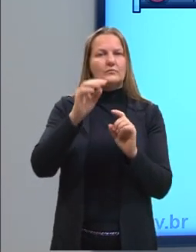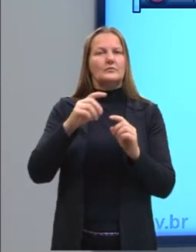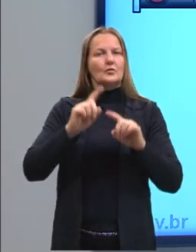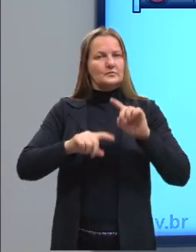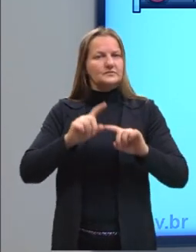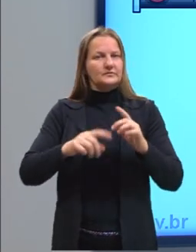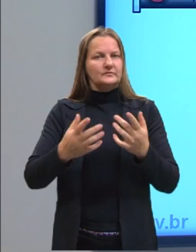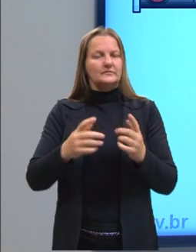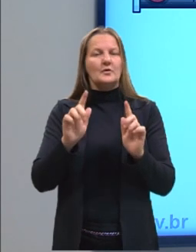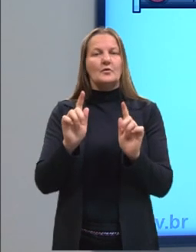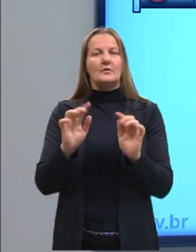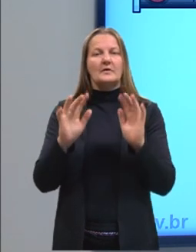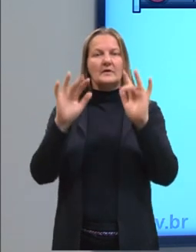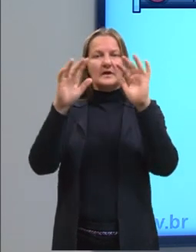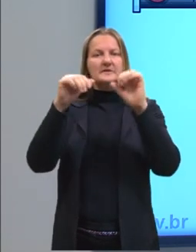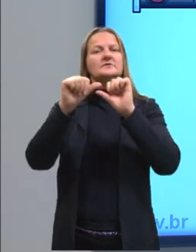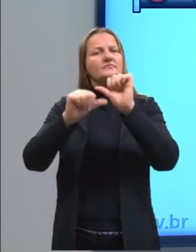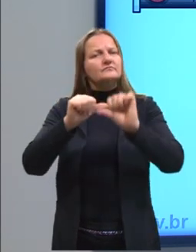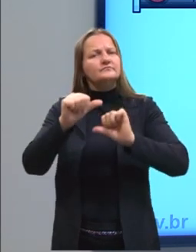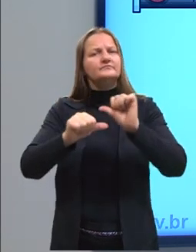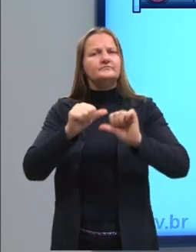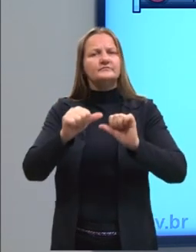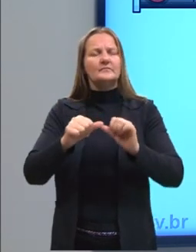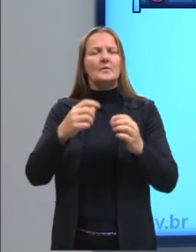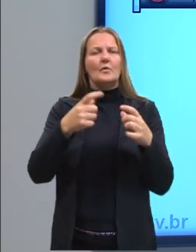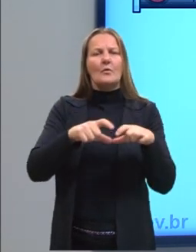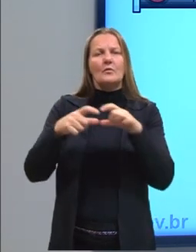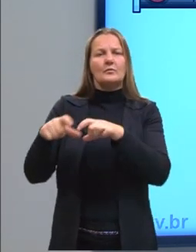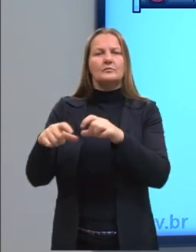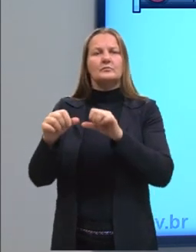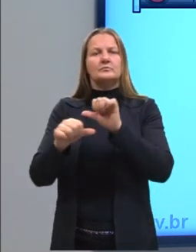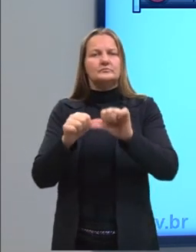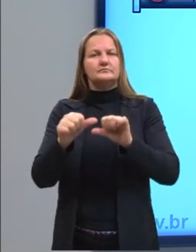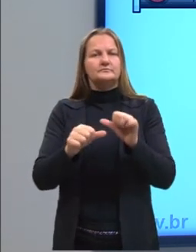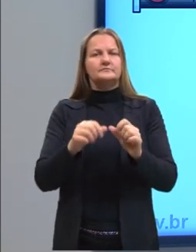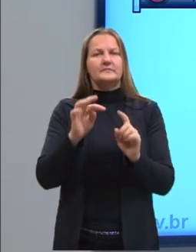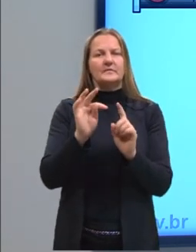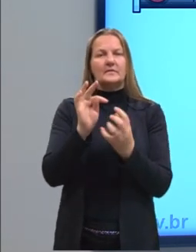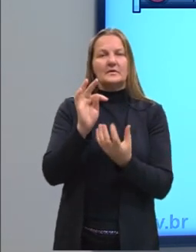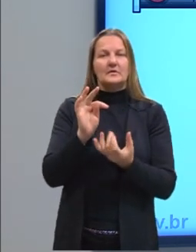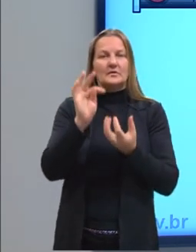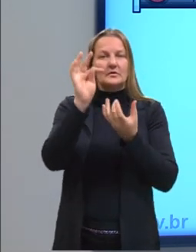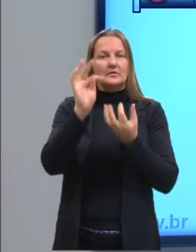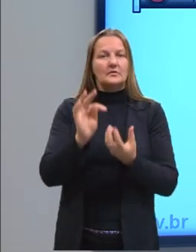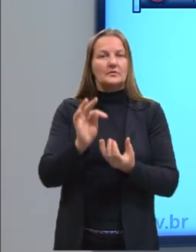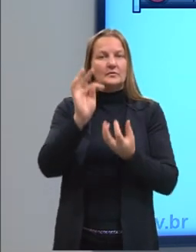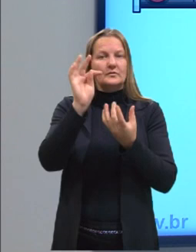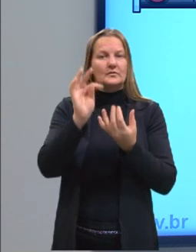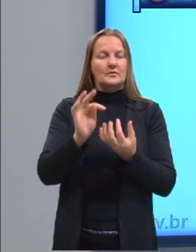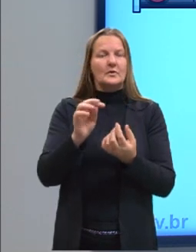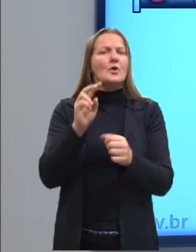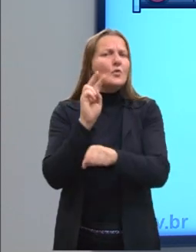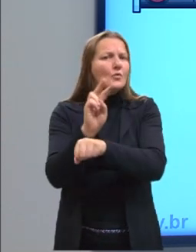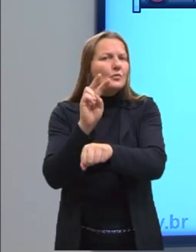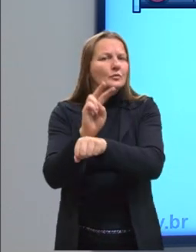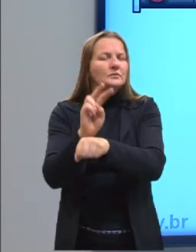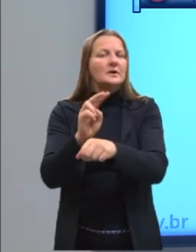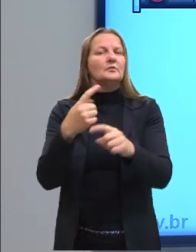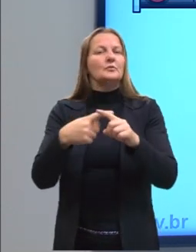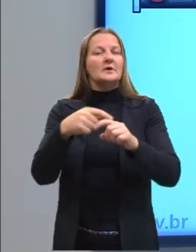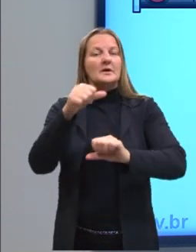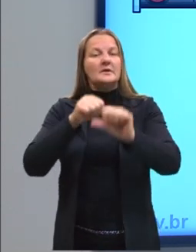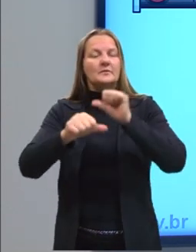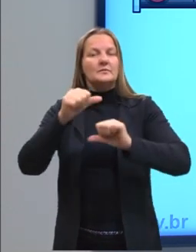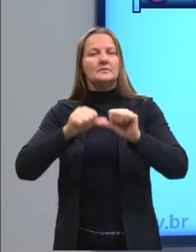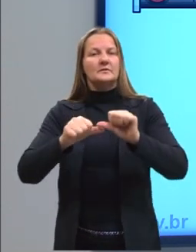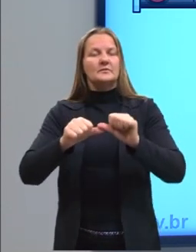Então, o gás, ele sofre transformação de estado termodinâmico, a gente diz assim. E tem que tomar cuidado, porque essa transformação de estado